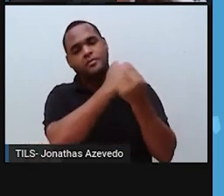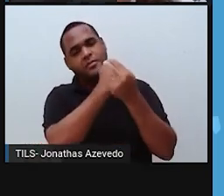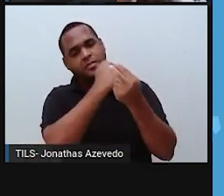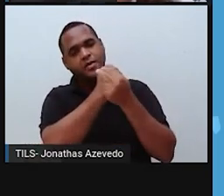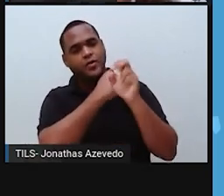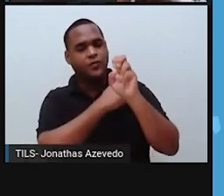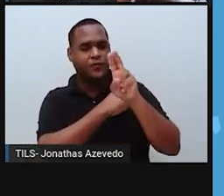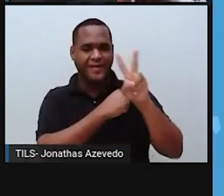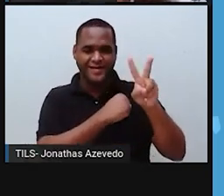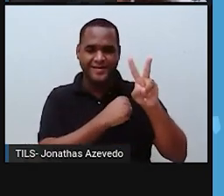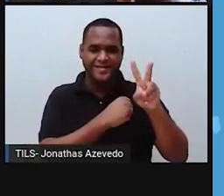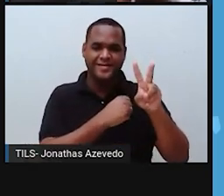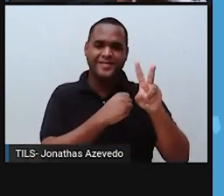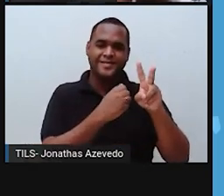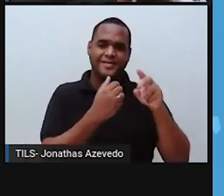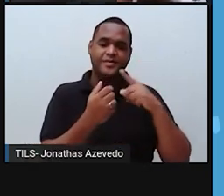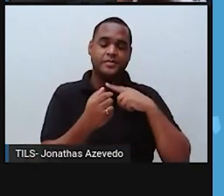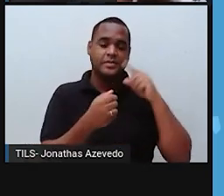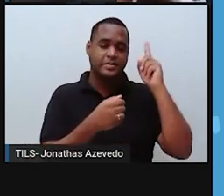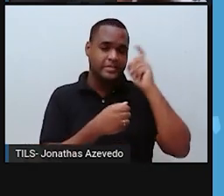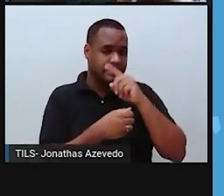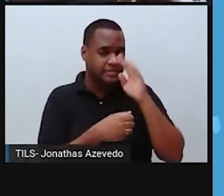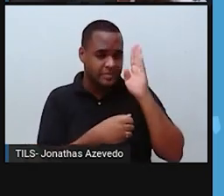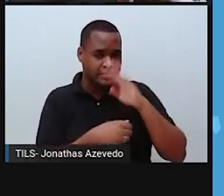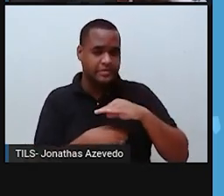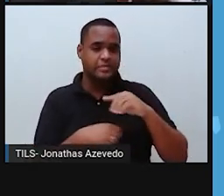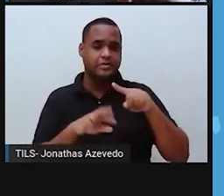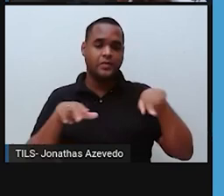radiação ultravioleta, que é nociva para nós.